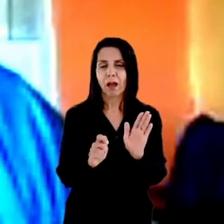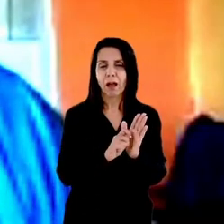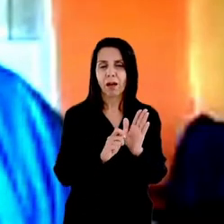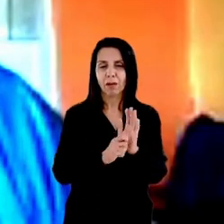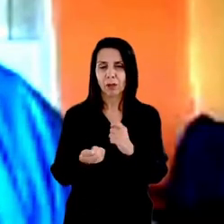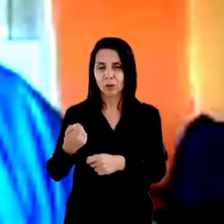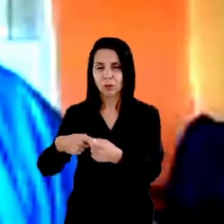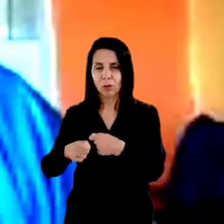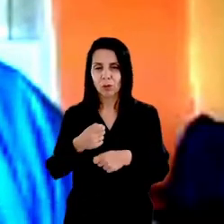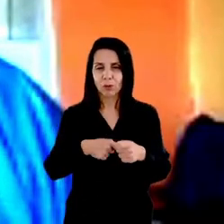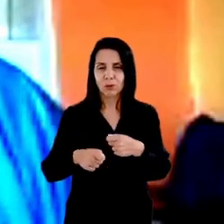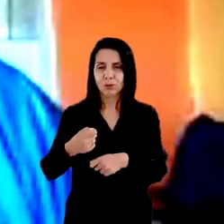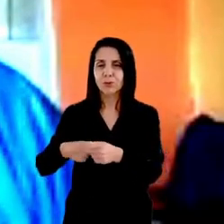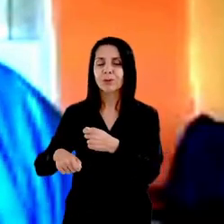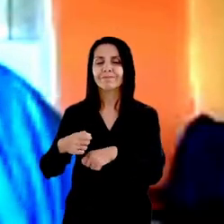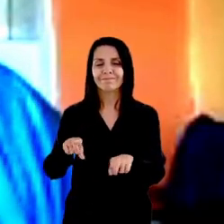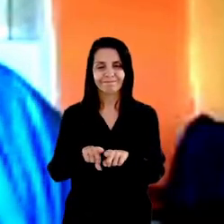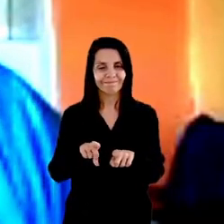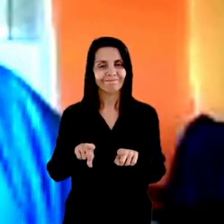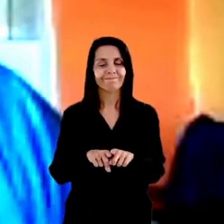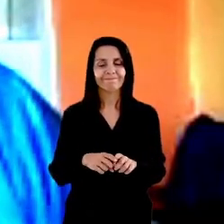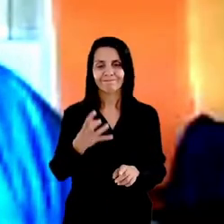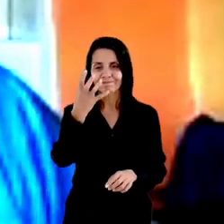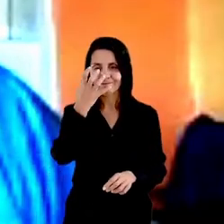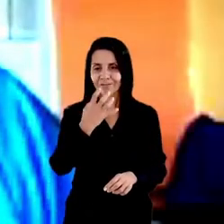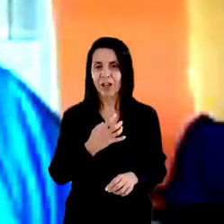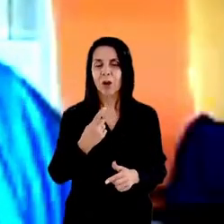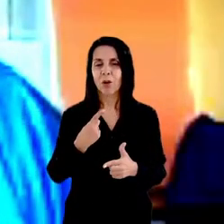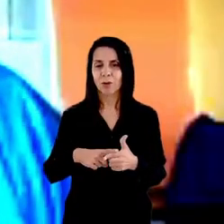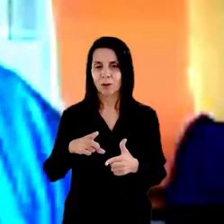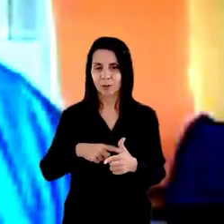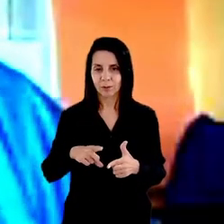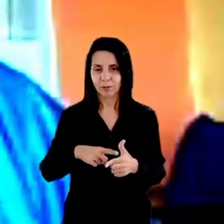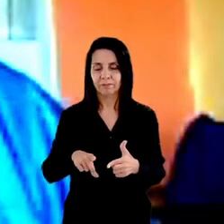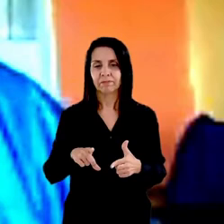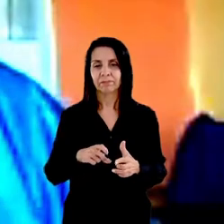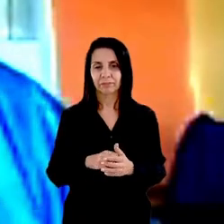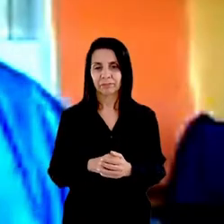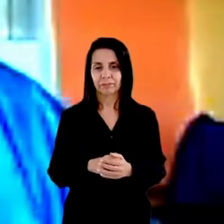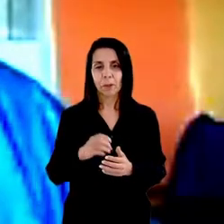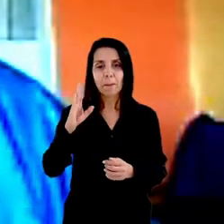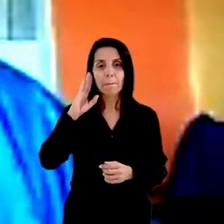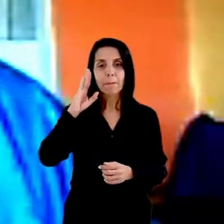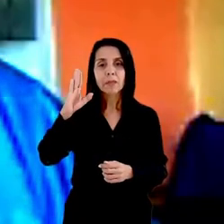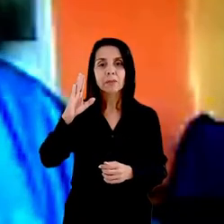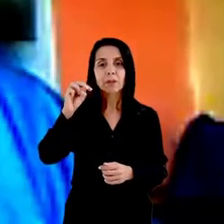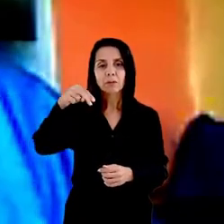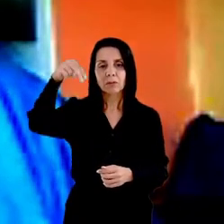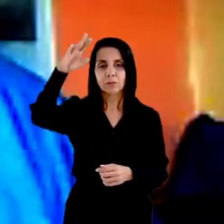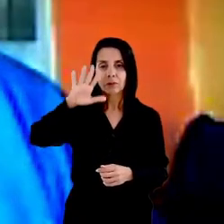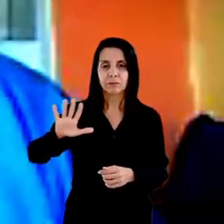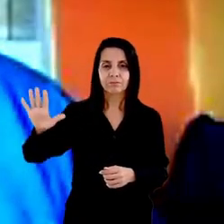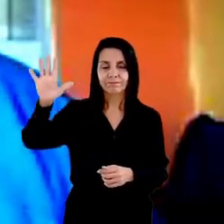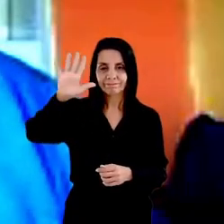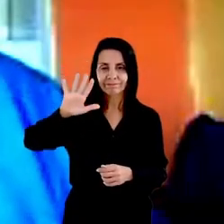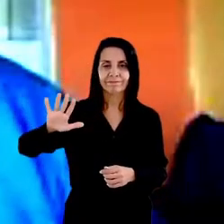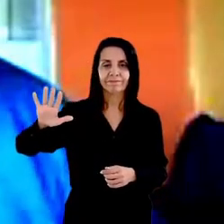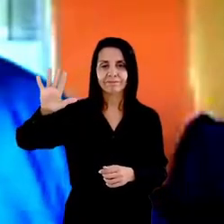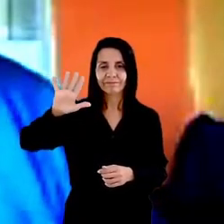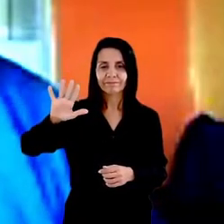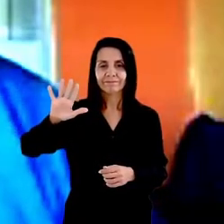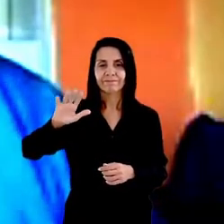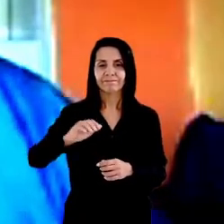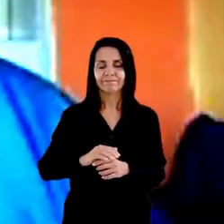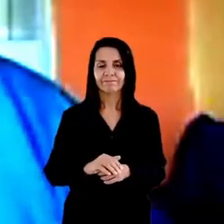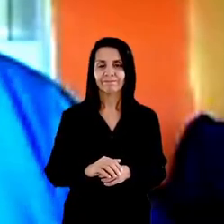isso tem sido muito grave principalmente perdão principalmente nos estados do Nordeste onde as vezes tem uma doação de